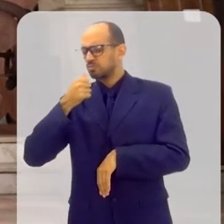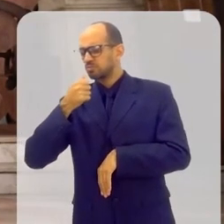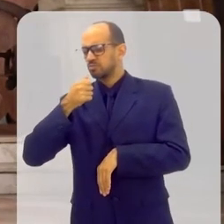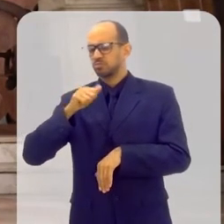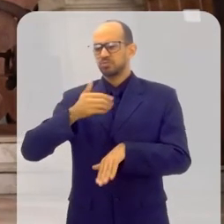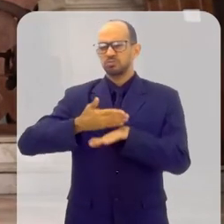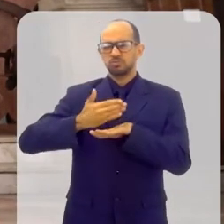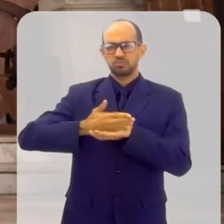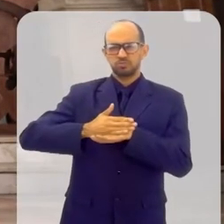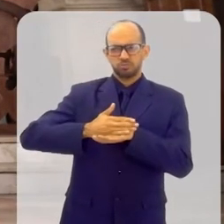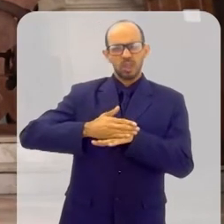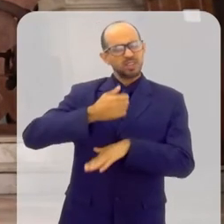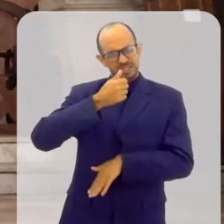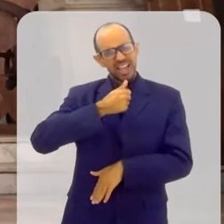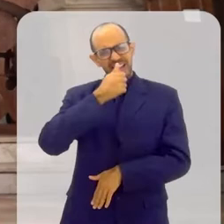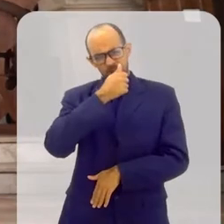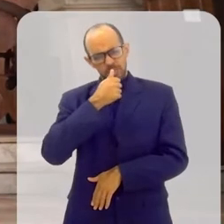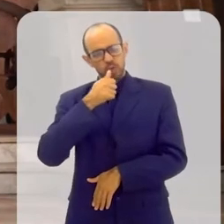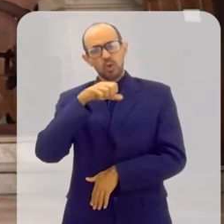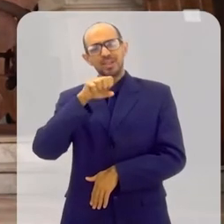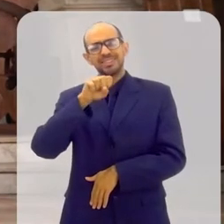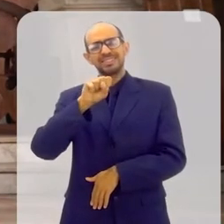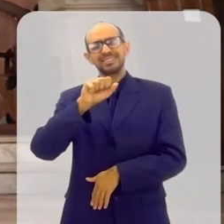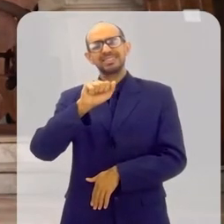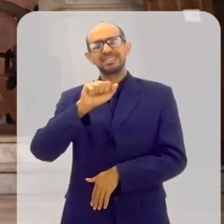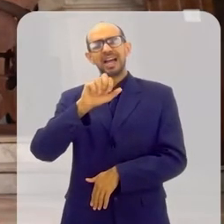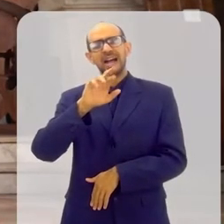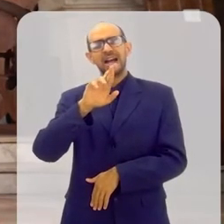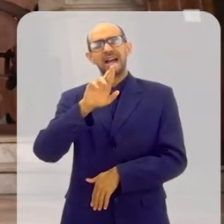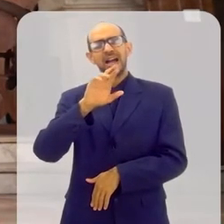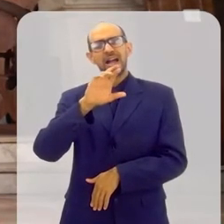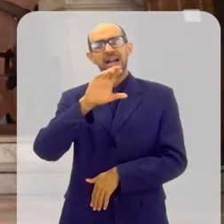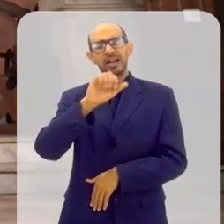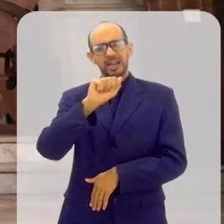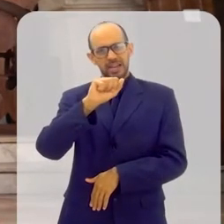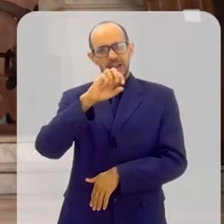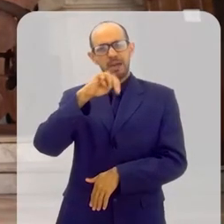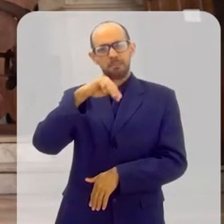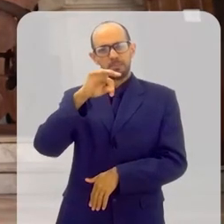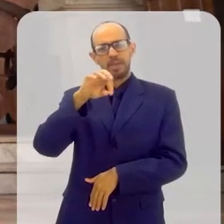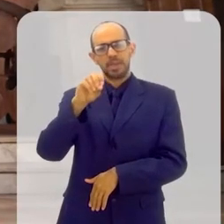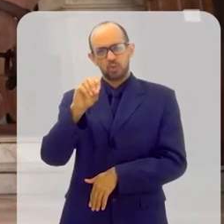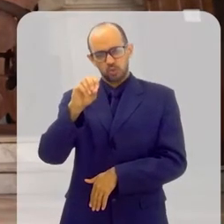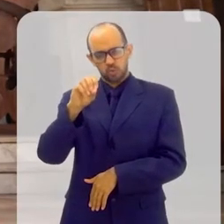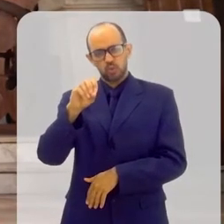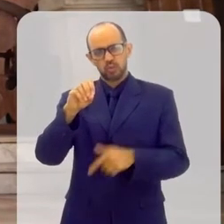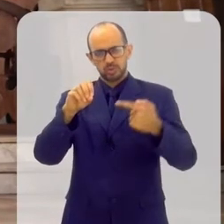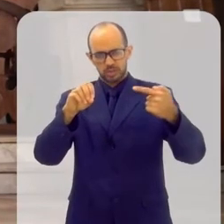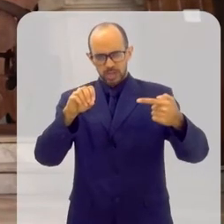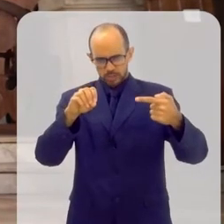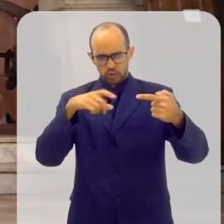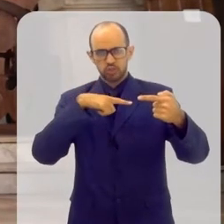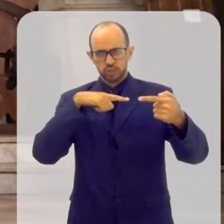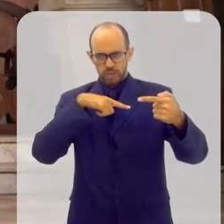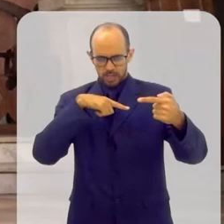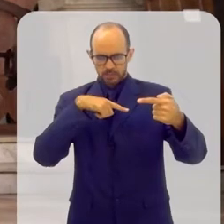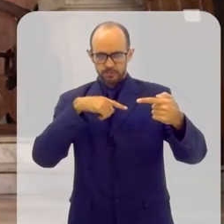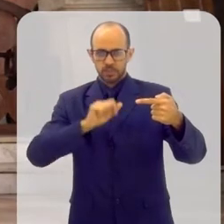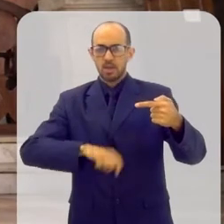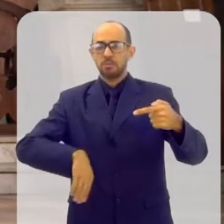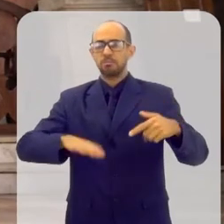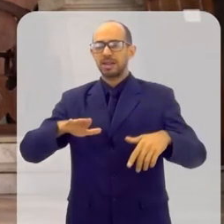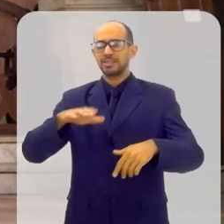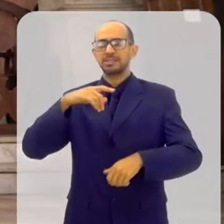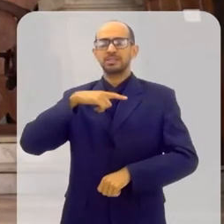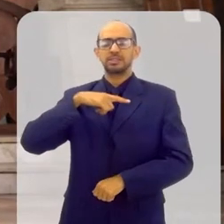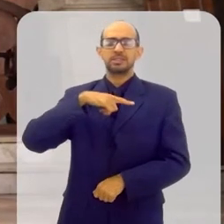usamos, assim como a Igreja Romana, nós usamos os sacramentos, os sete sacramentos. Embora tenhamos os sacramentais, que são